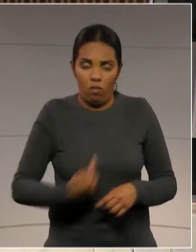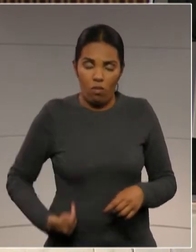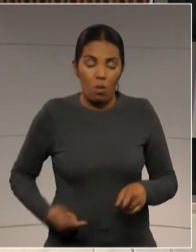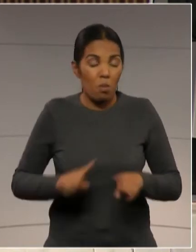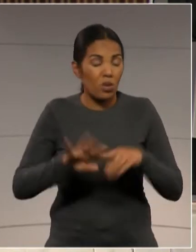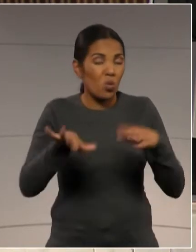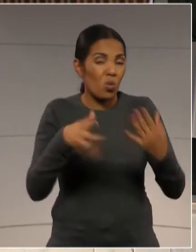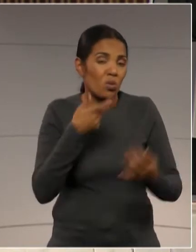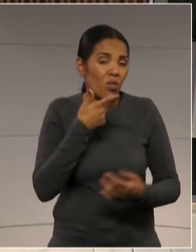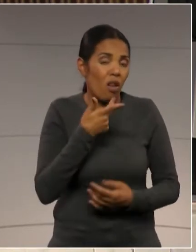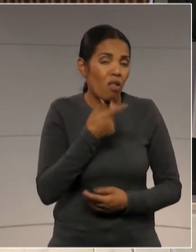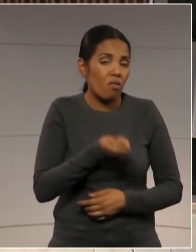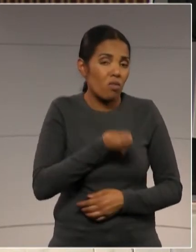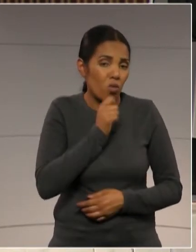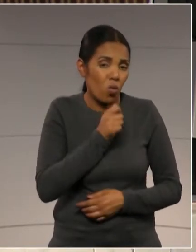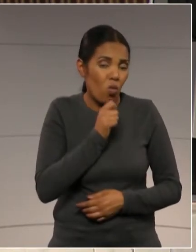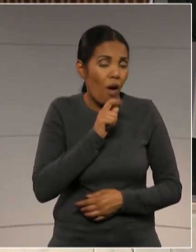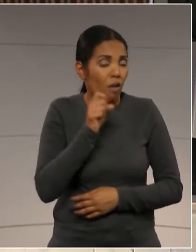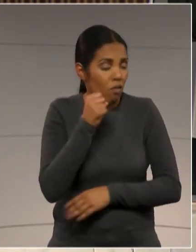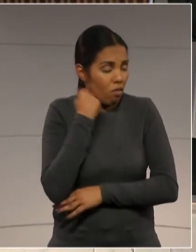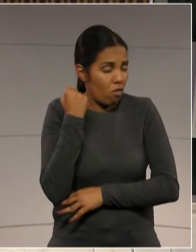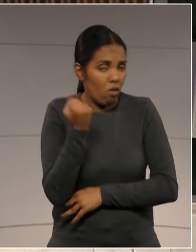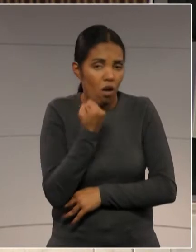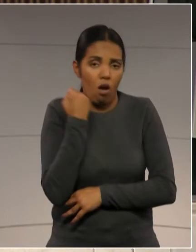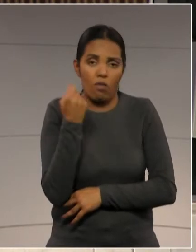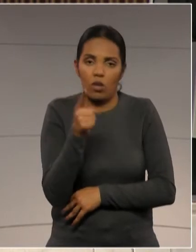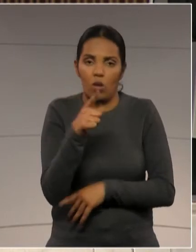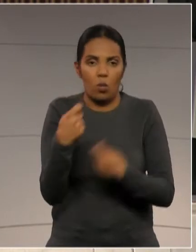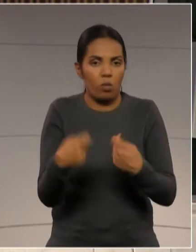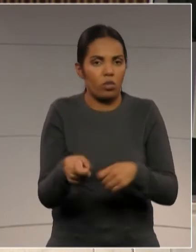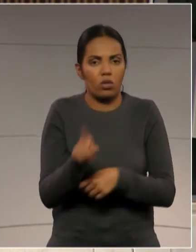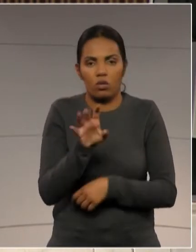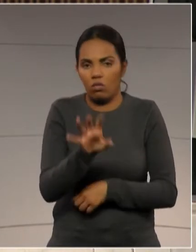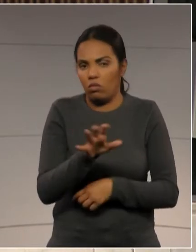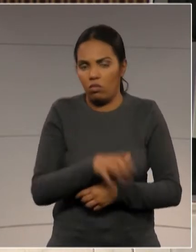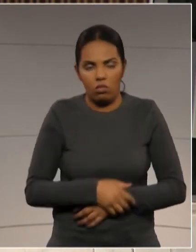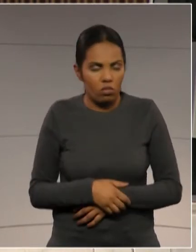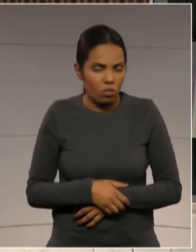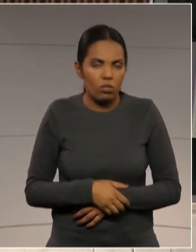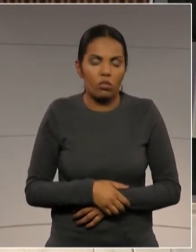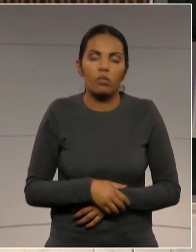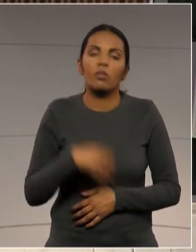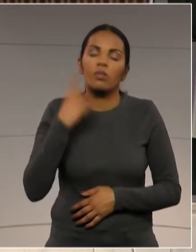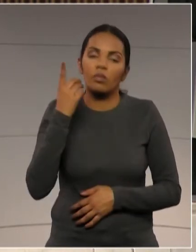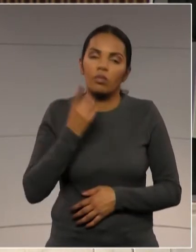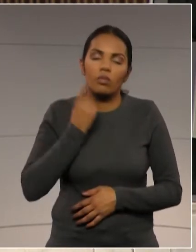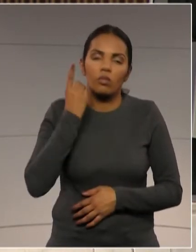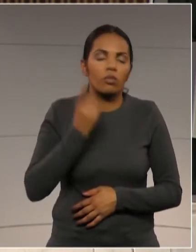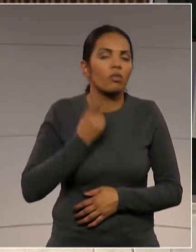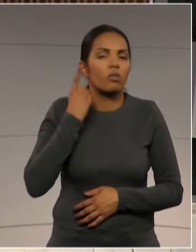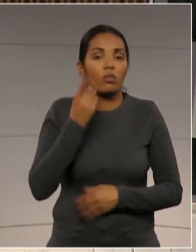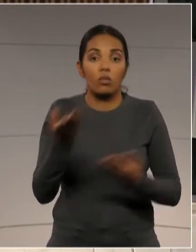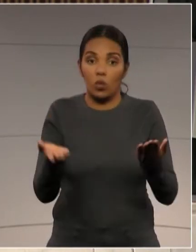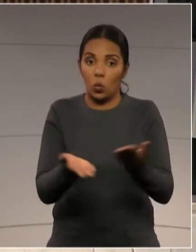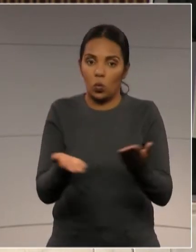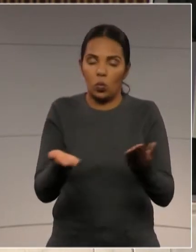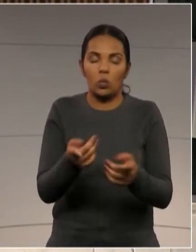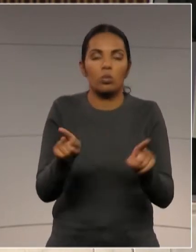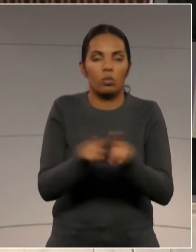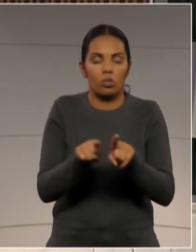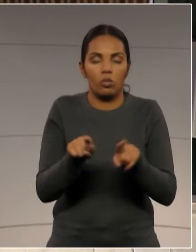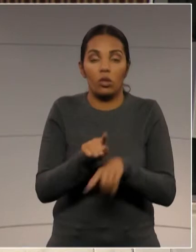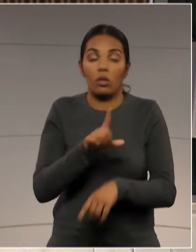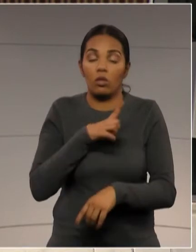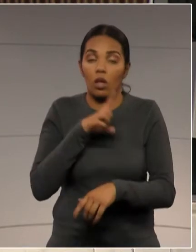panfletárias, eu acho que elas são muito graves e desnecessárias. Mas, senhores deputados, senhoras deputadas, nós temos hoje também uma segunda